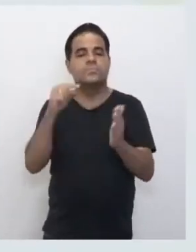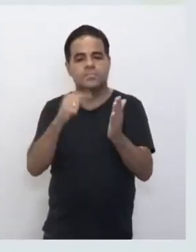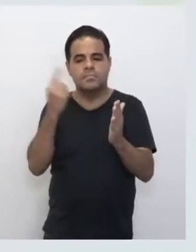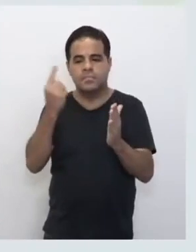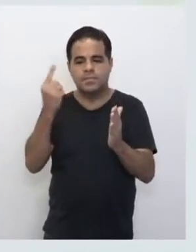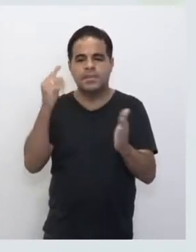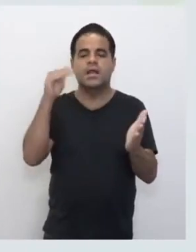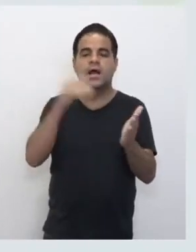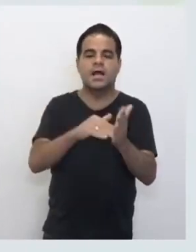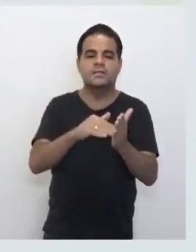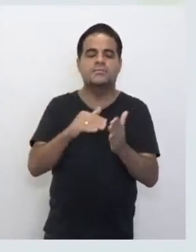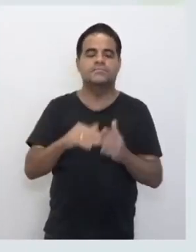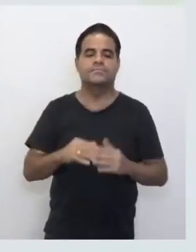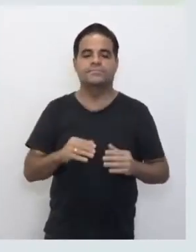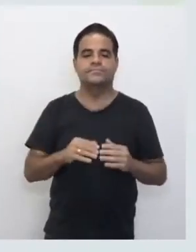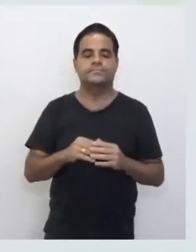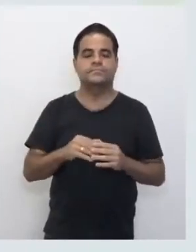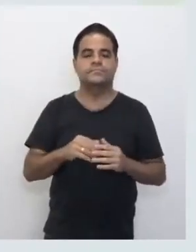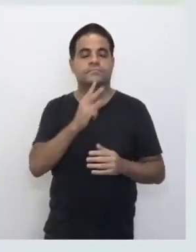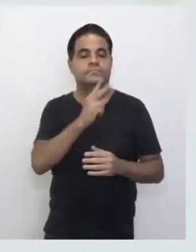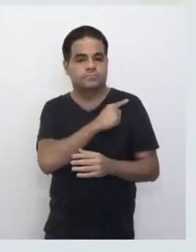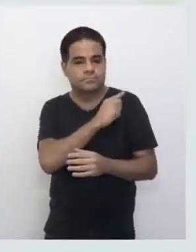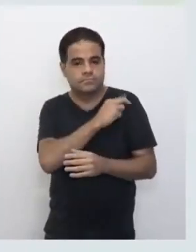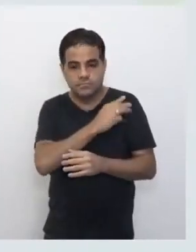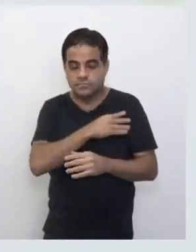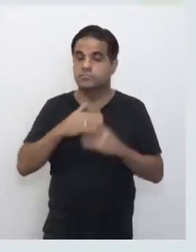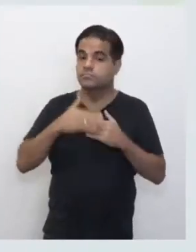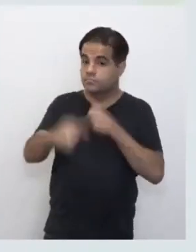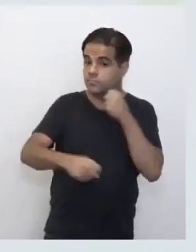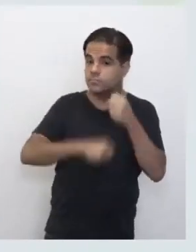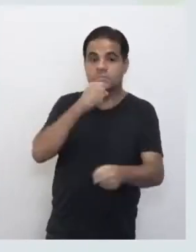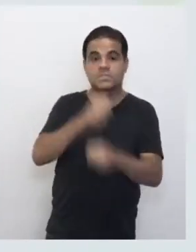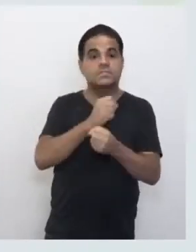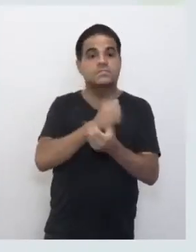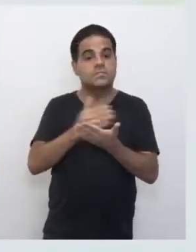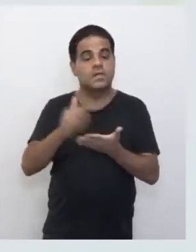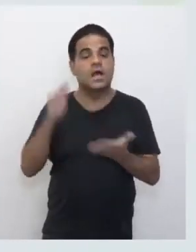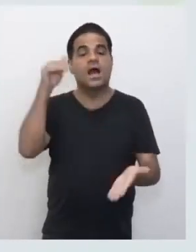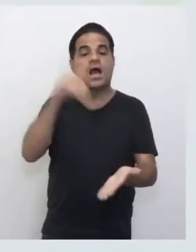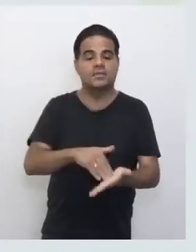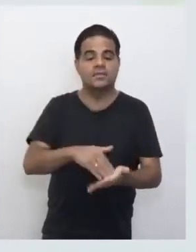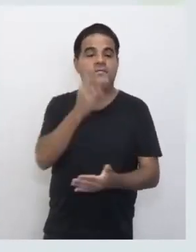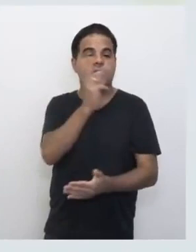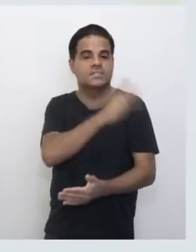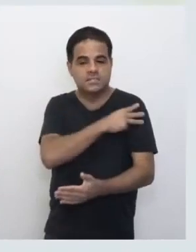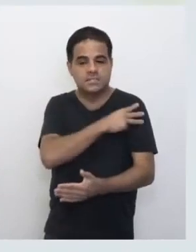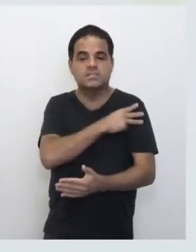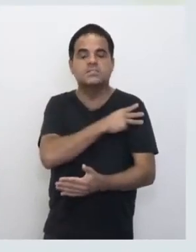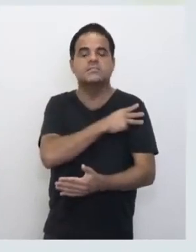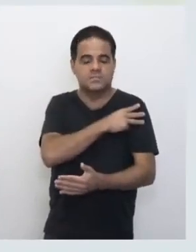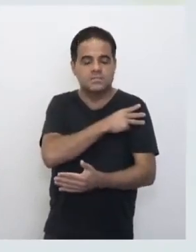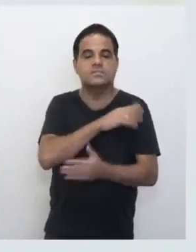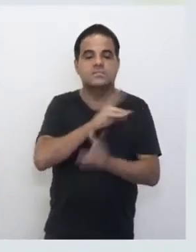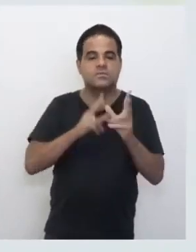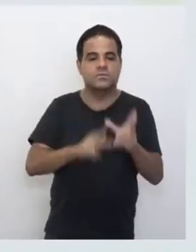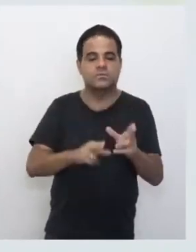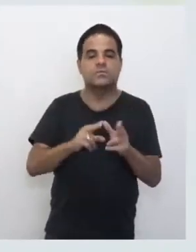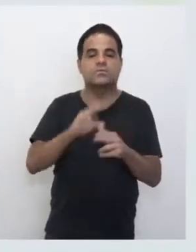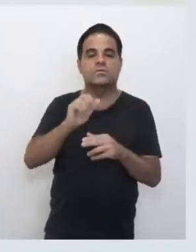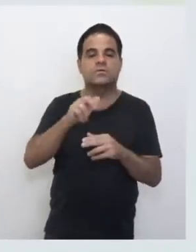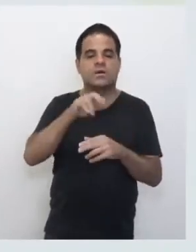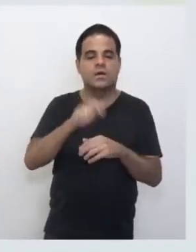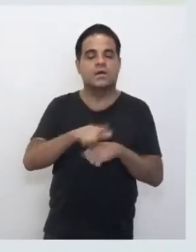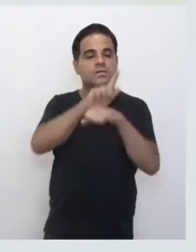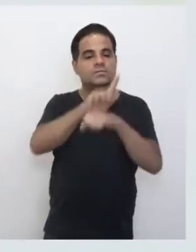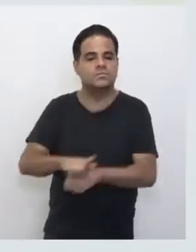ano do ensino fundamental, né, dos anos iniciais, até a terceira série do ensino médio, assim como o canal da gestão,